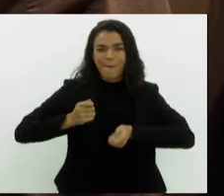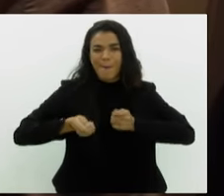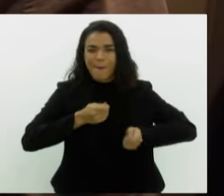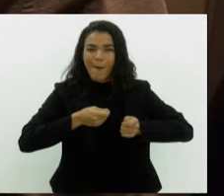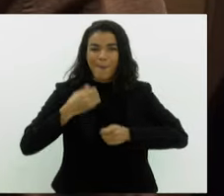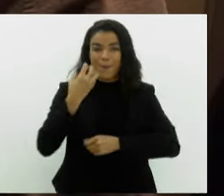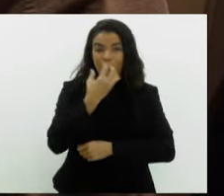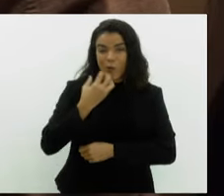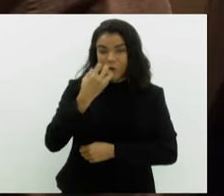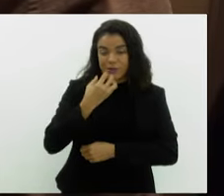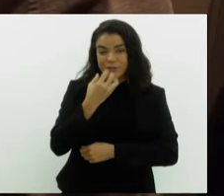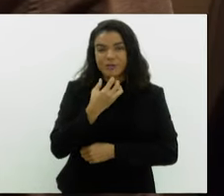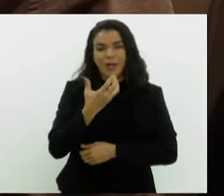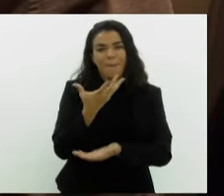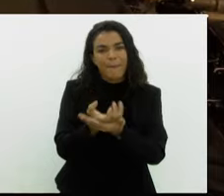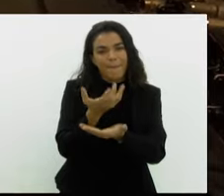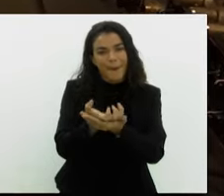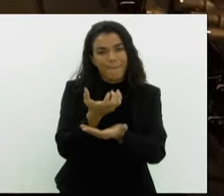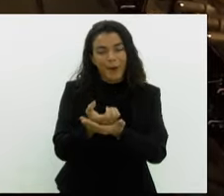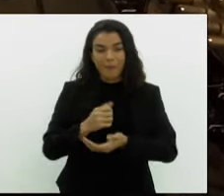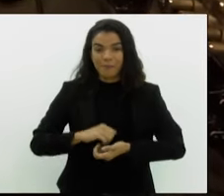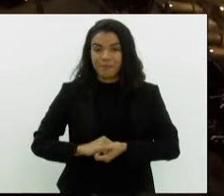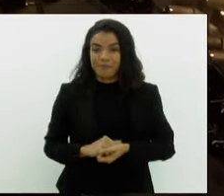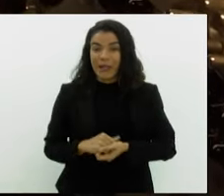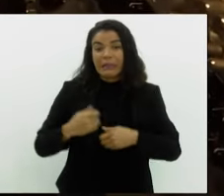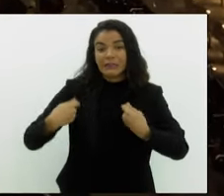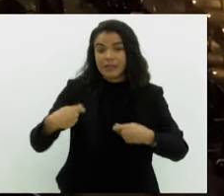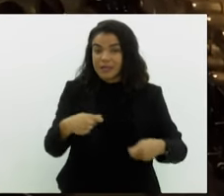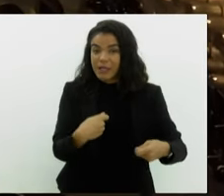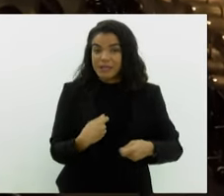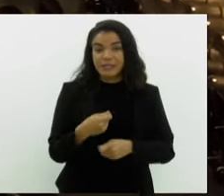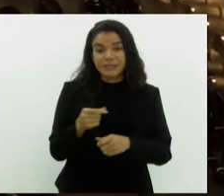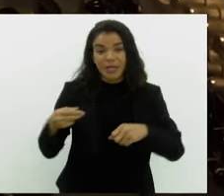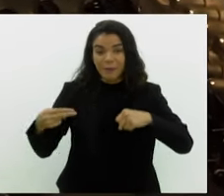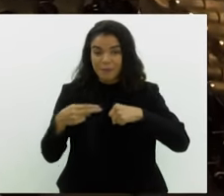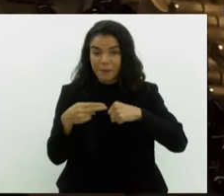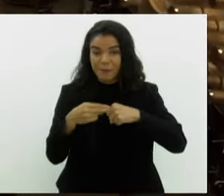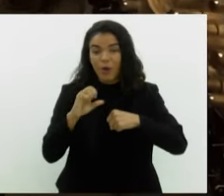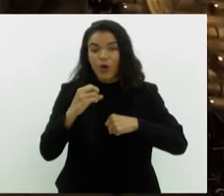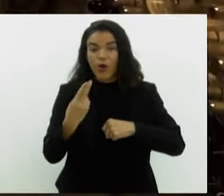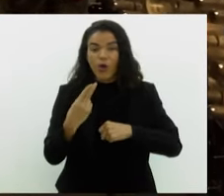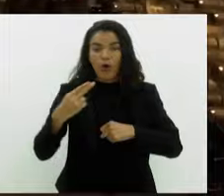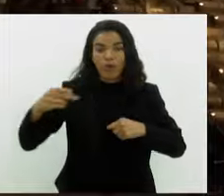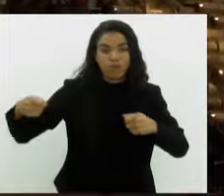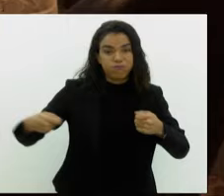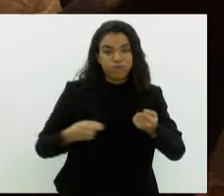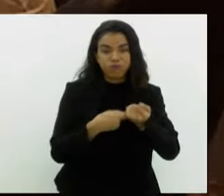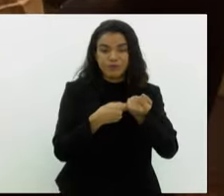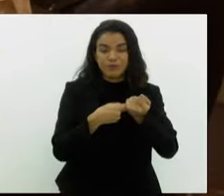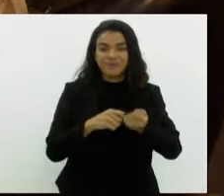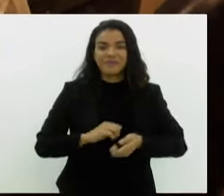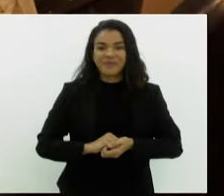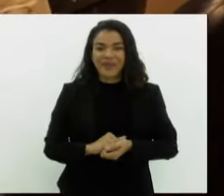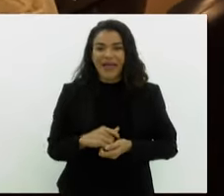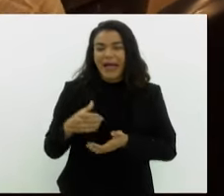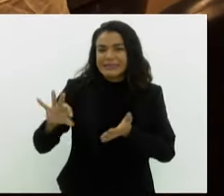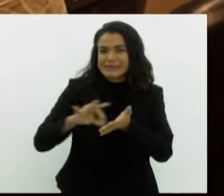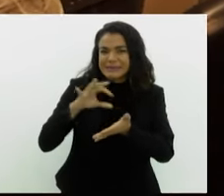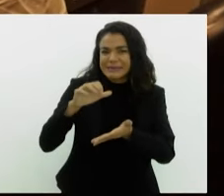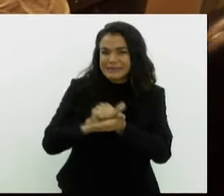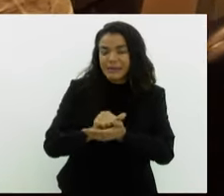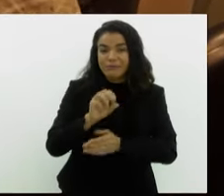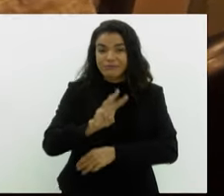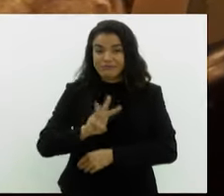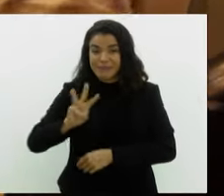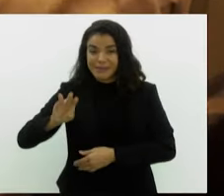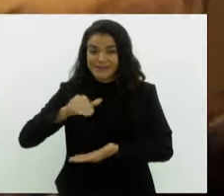musicais gravarem suas fitas demo. É necessário levar um pendrive ou HD externo para gravação. As inscrições são feitas no